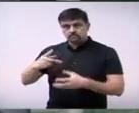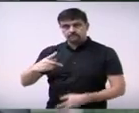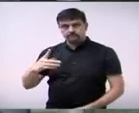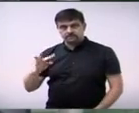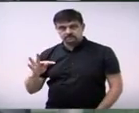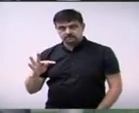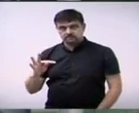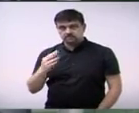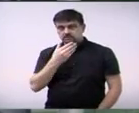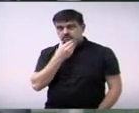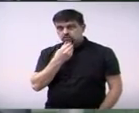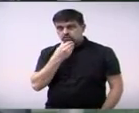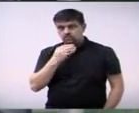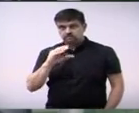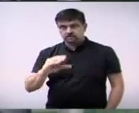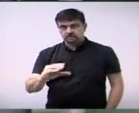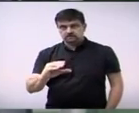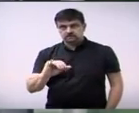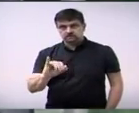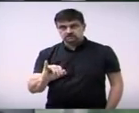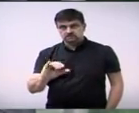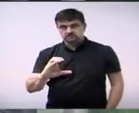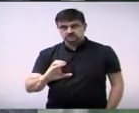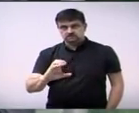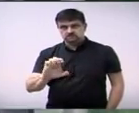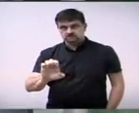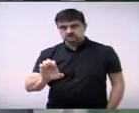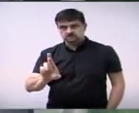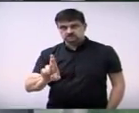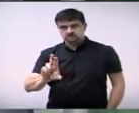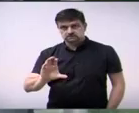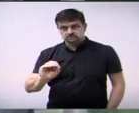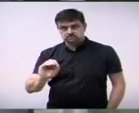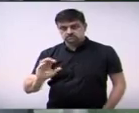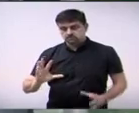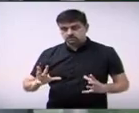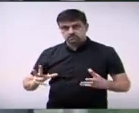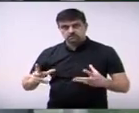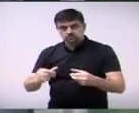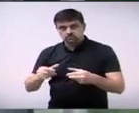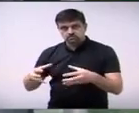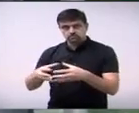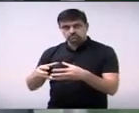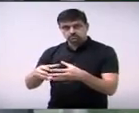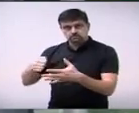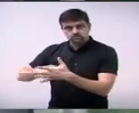Cícero José Januário, a toda a militância aqui presente.